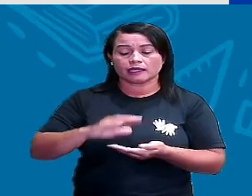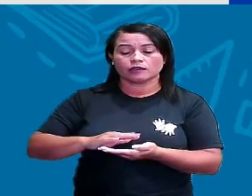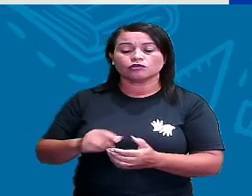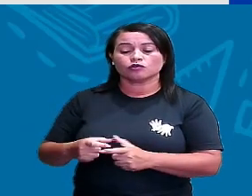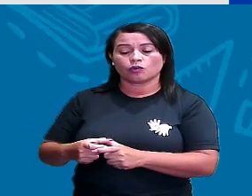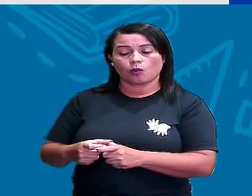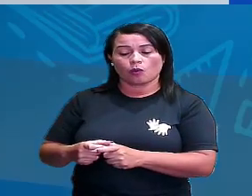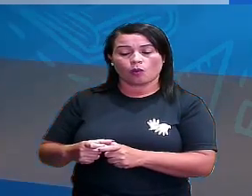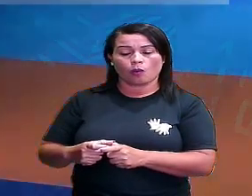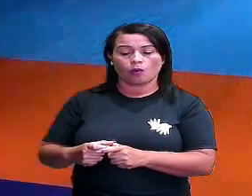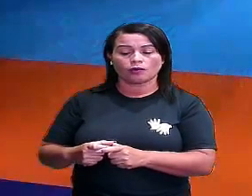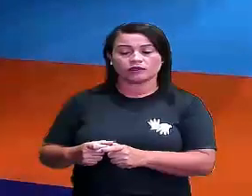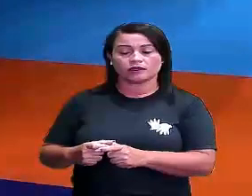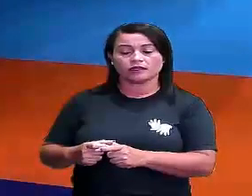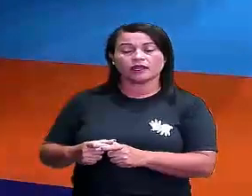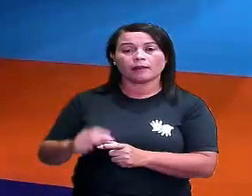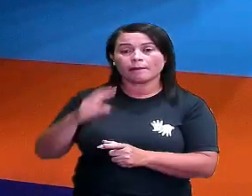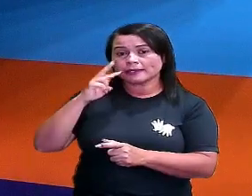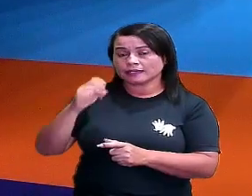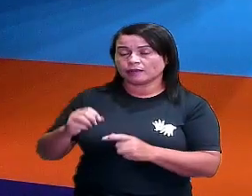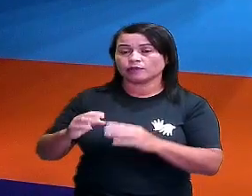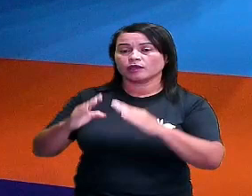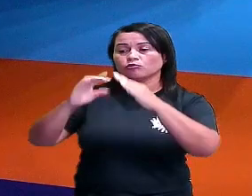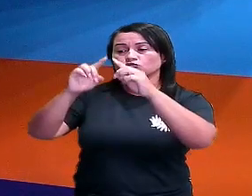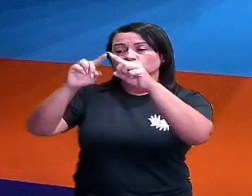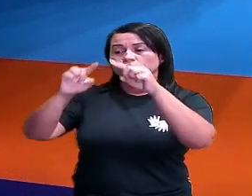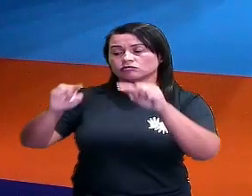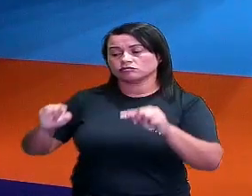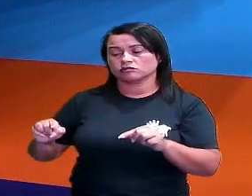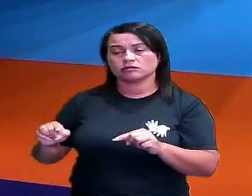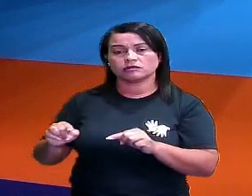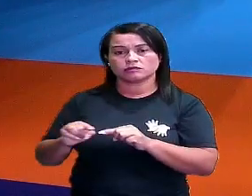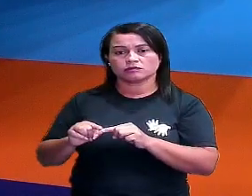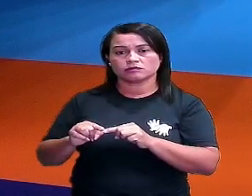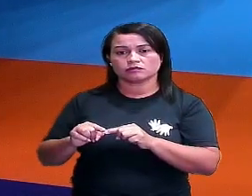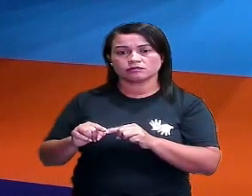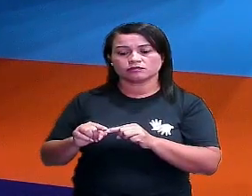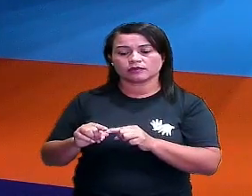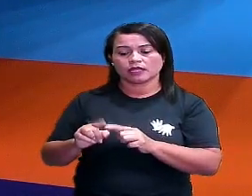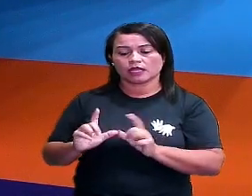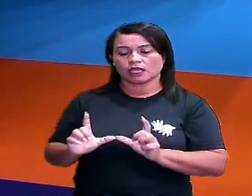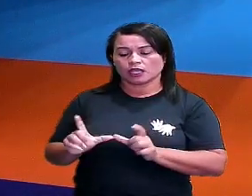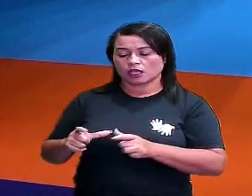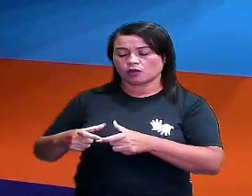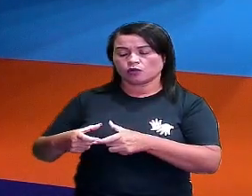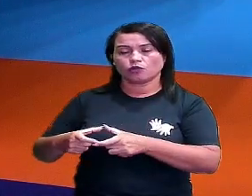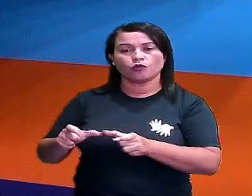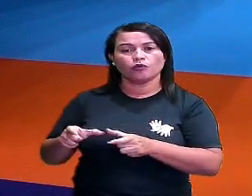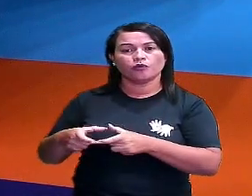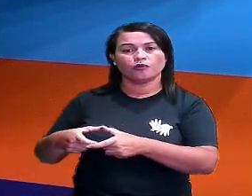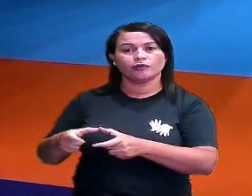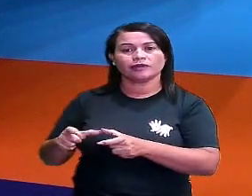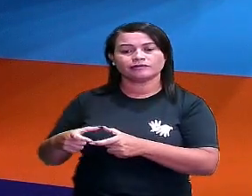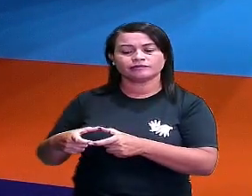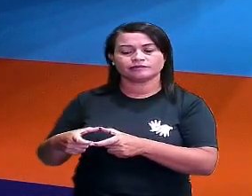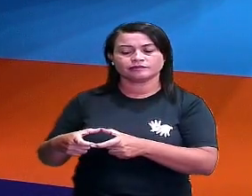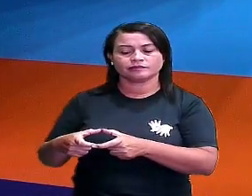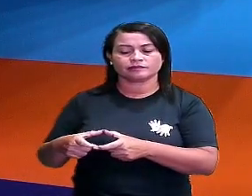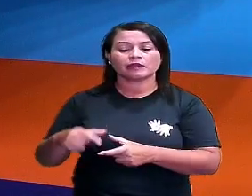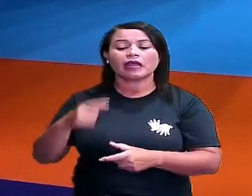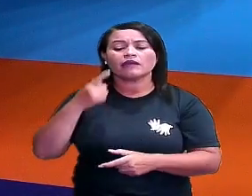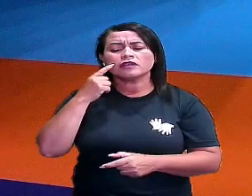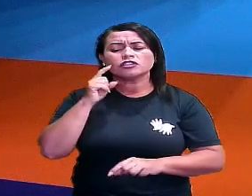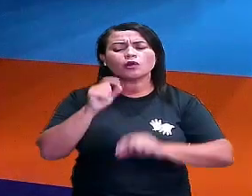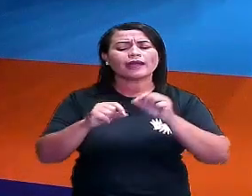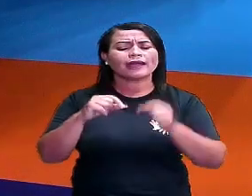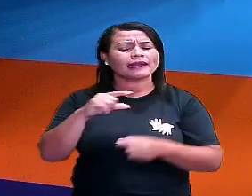do cone, a gente percebe o quê? Essa parte, né? De superfície curva e a base circular. E aí,